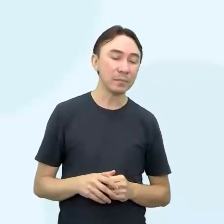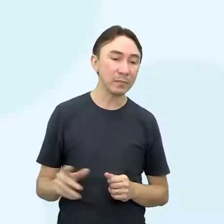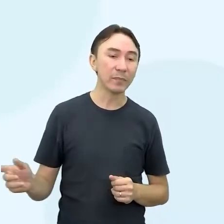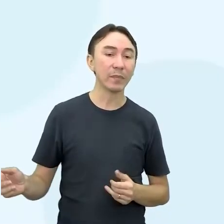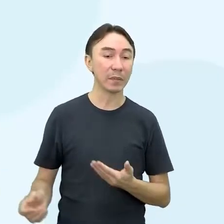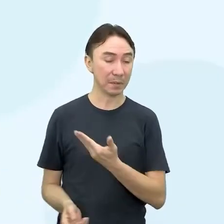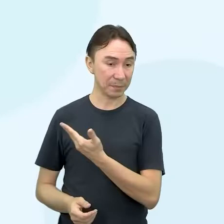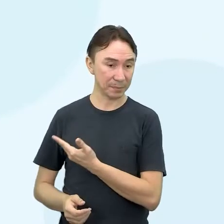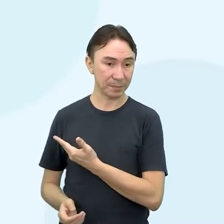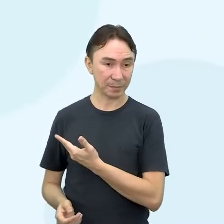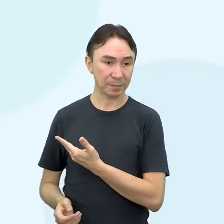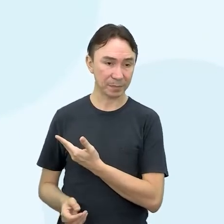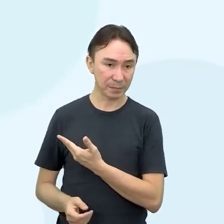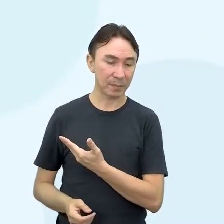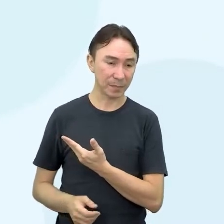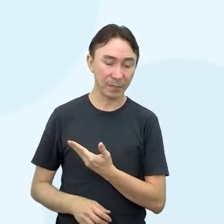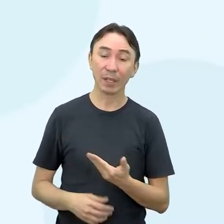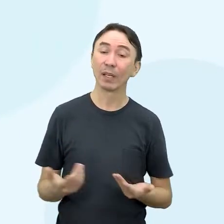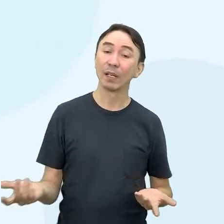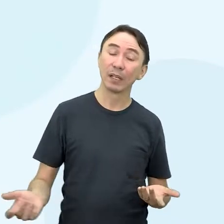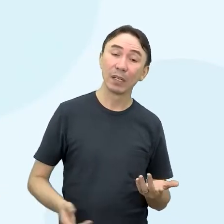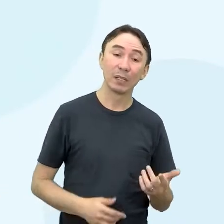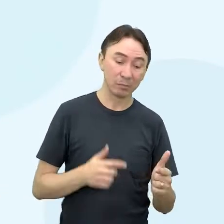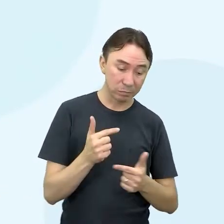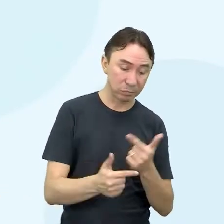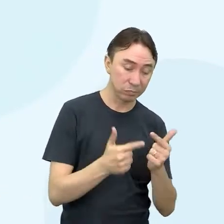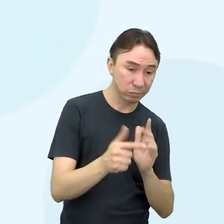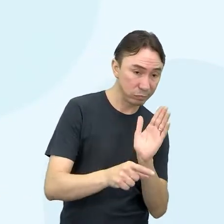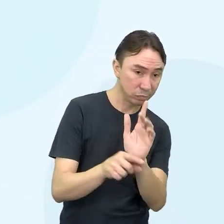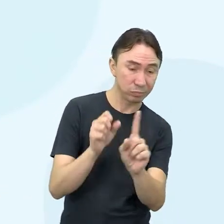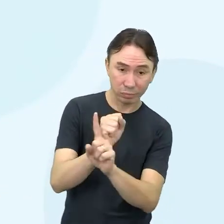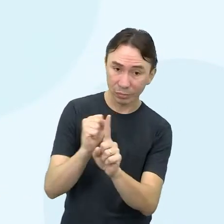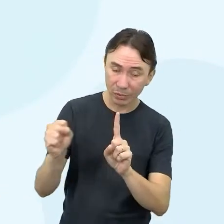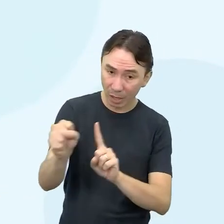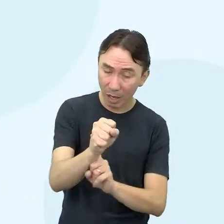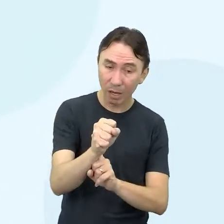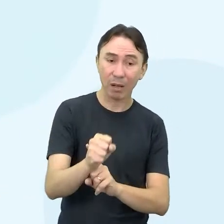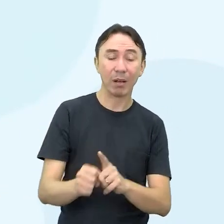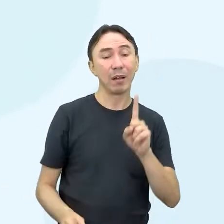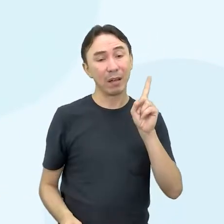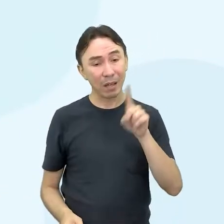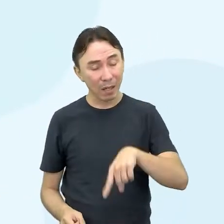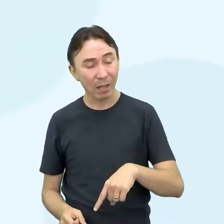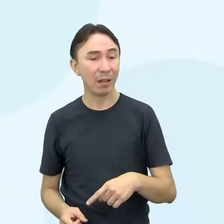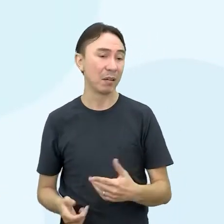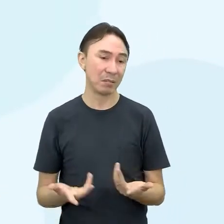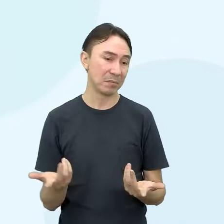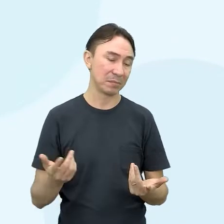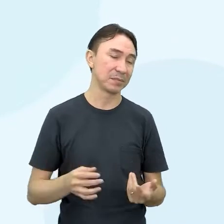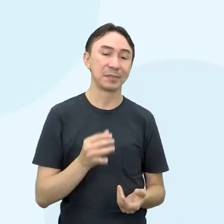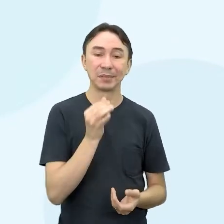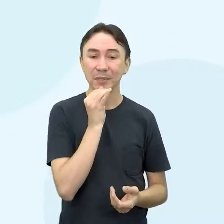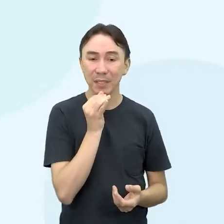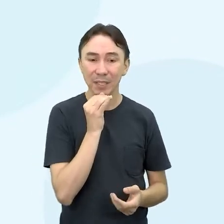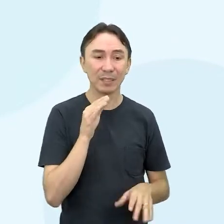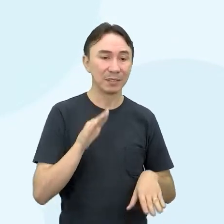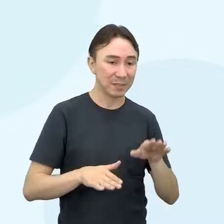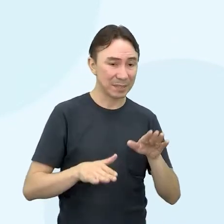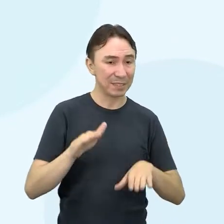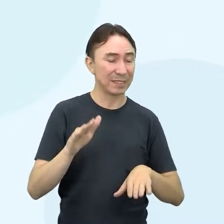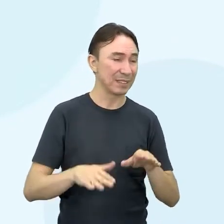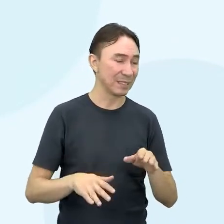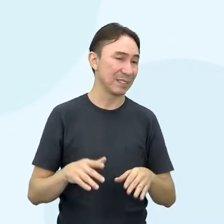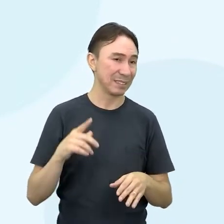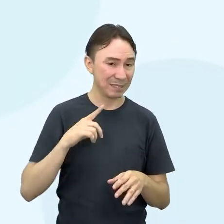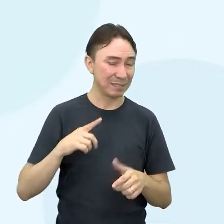assistência social normalmente precisa atrair recursos e sofre com sua vulnerabilidade. É, dependendo aí do problema que você